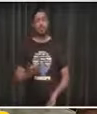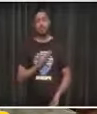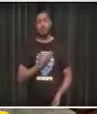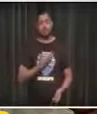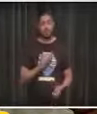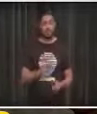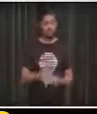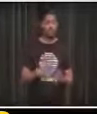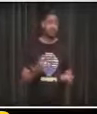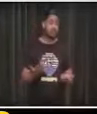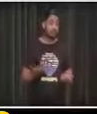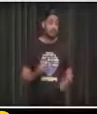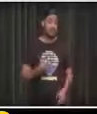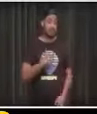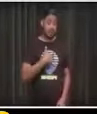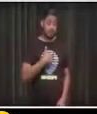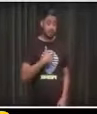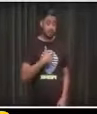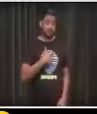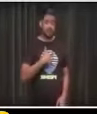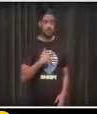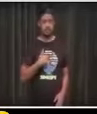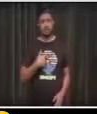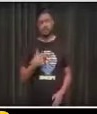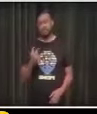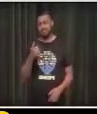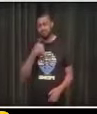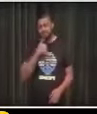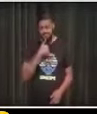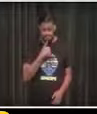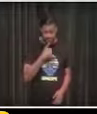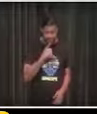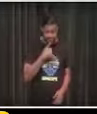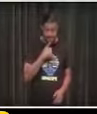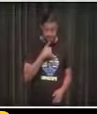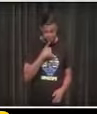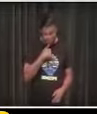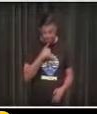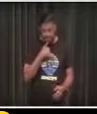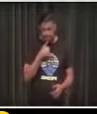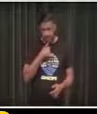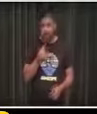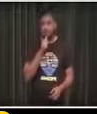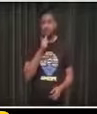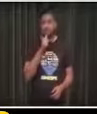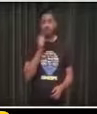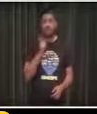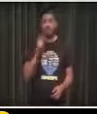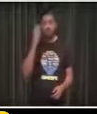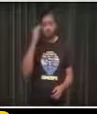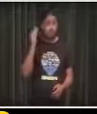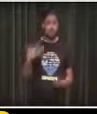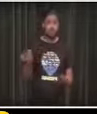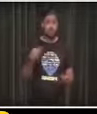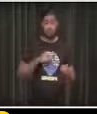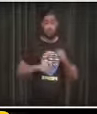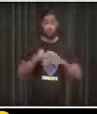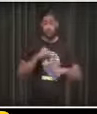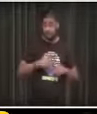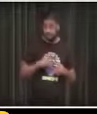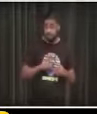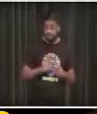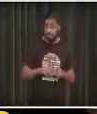então, eu passo por uma tristeza persistente que não foi ainda diagnosticada como depressão.